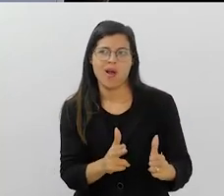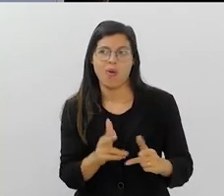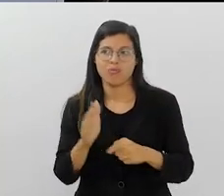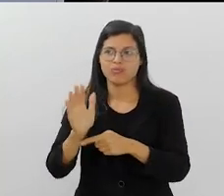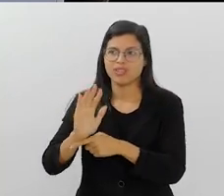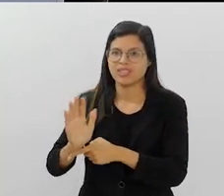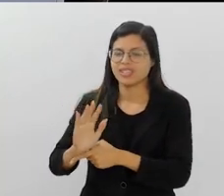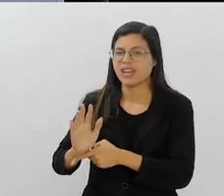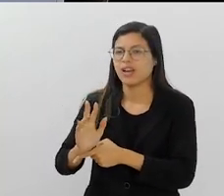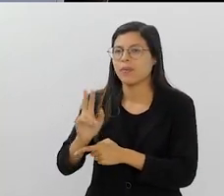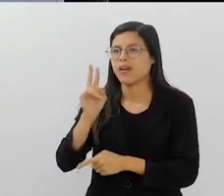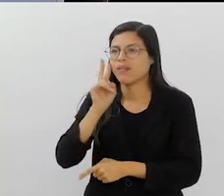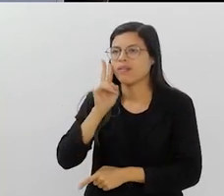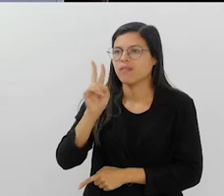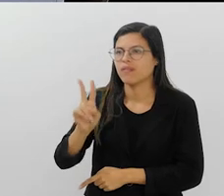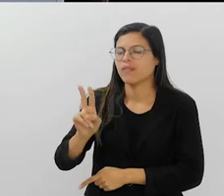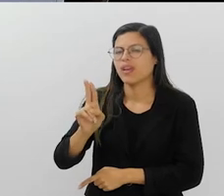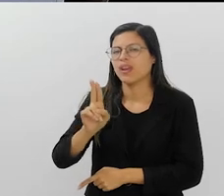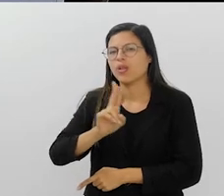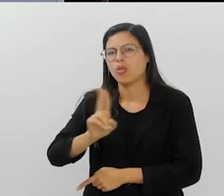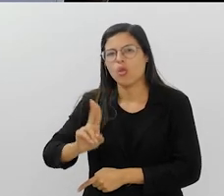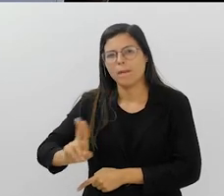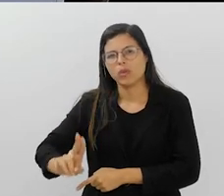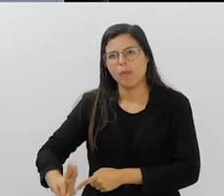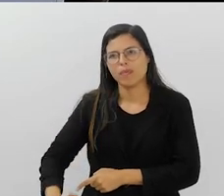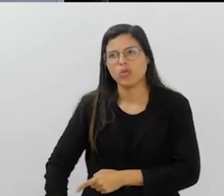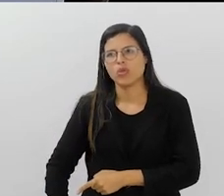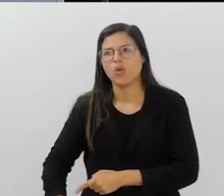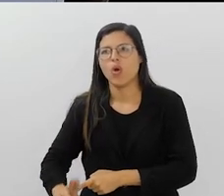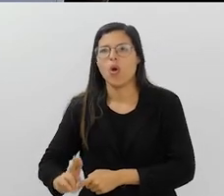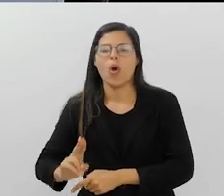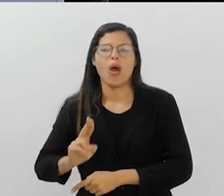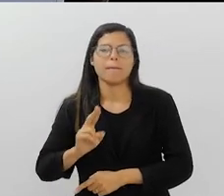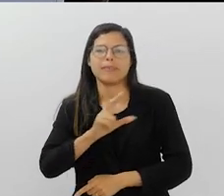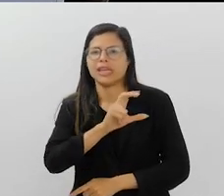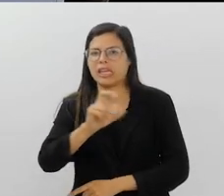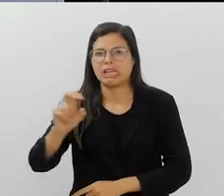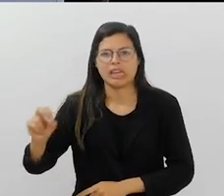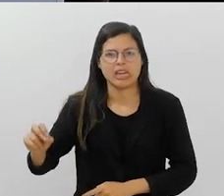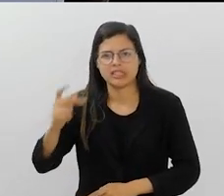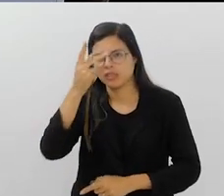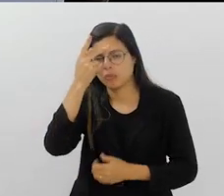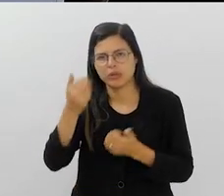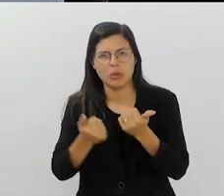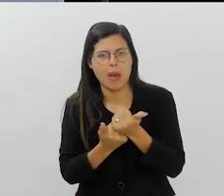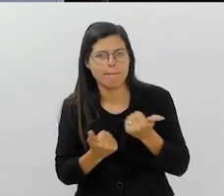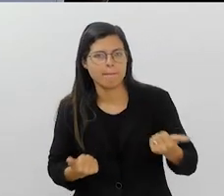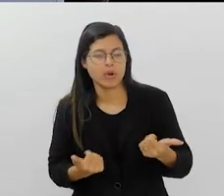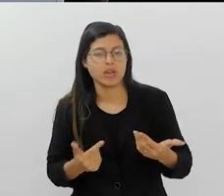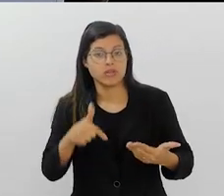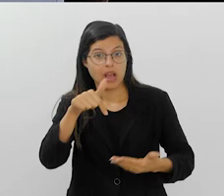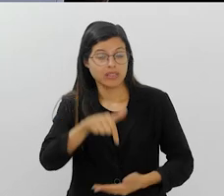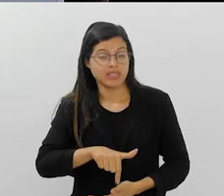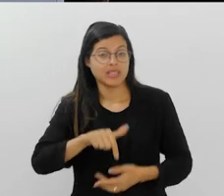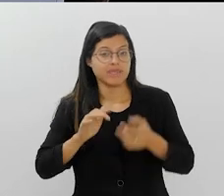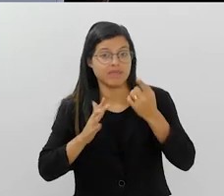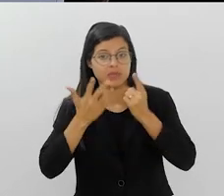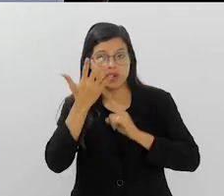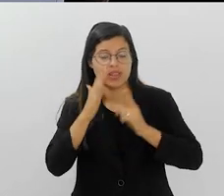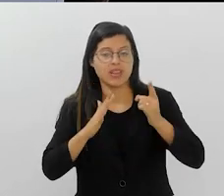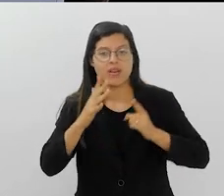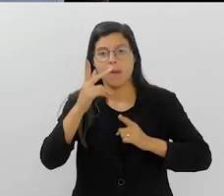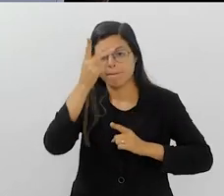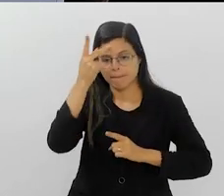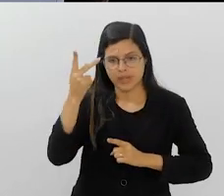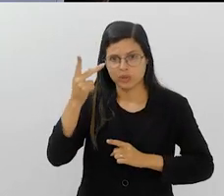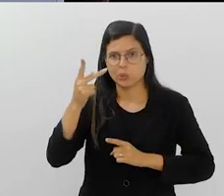Você vê um cinema, você passa lá os créditos, você vê lá o figurinista, 500 assistentes, é um cenógrafo, 500 assistentes. Aqui você